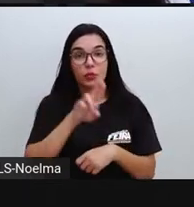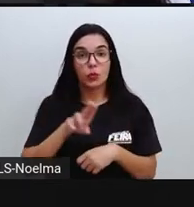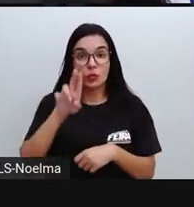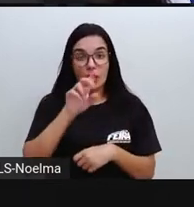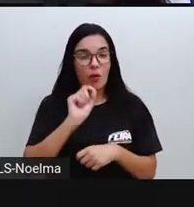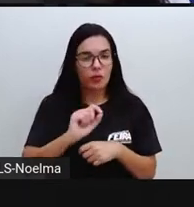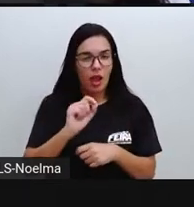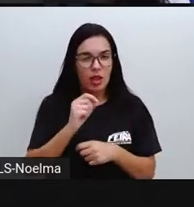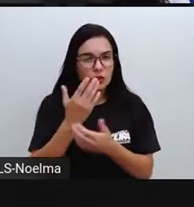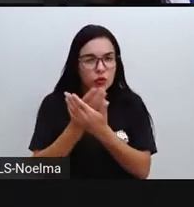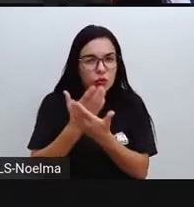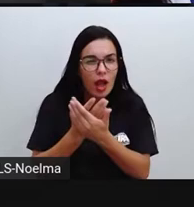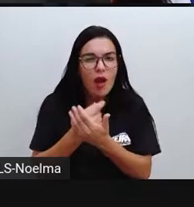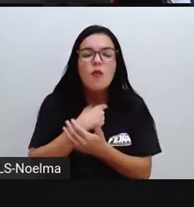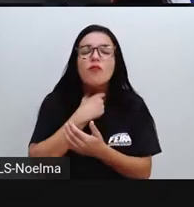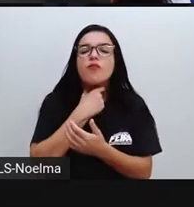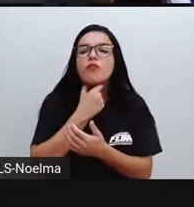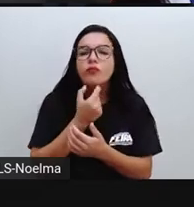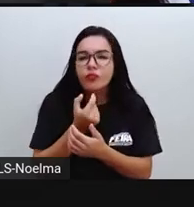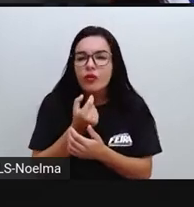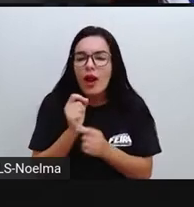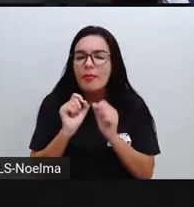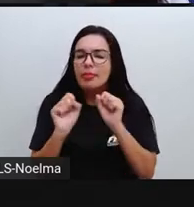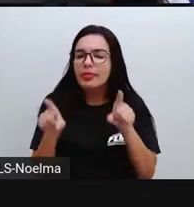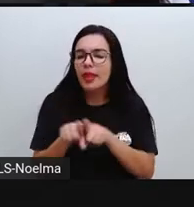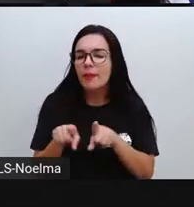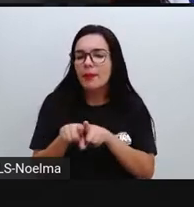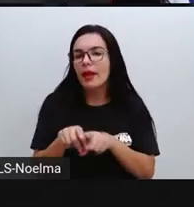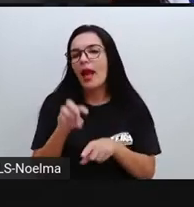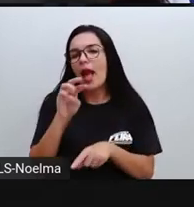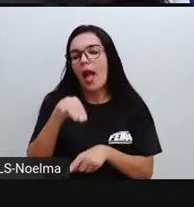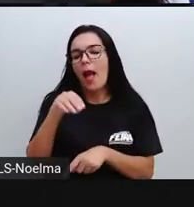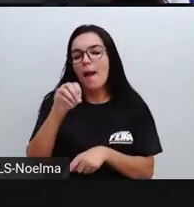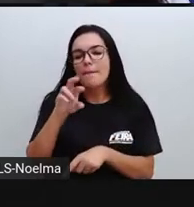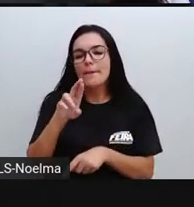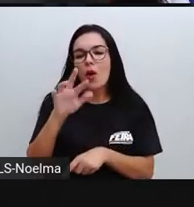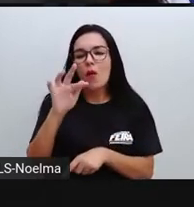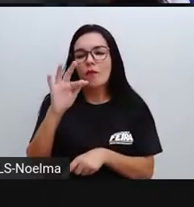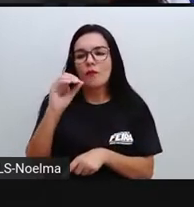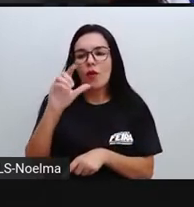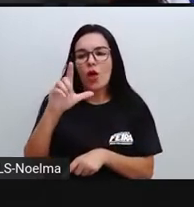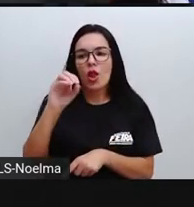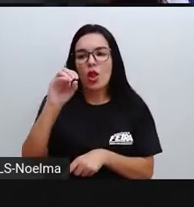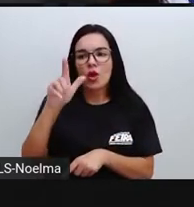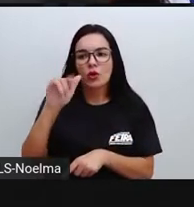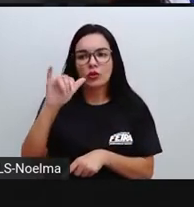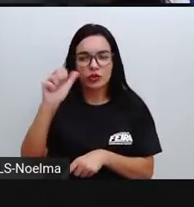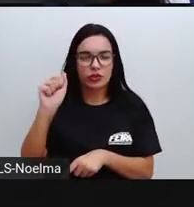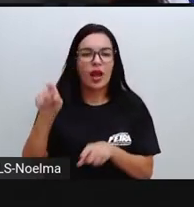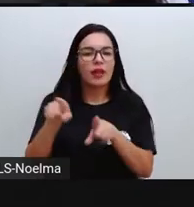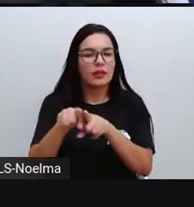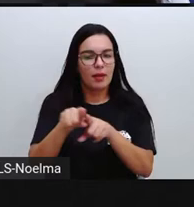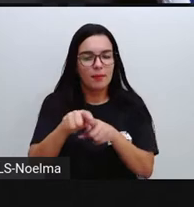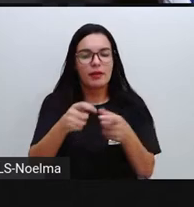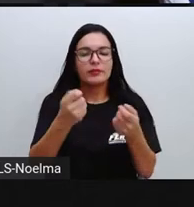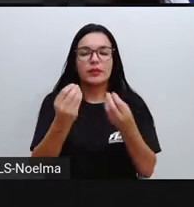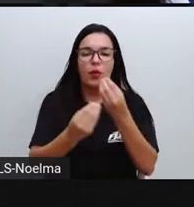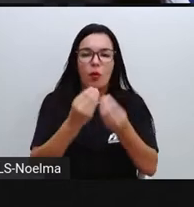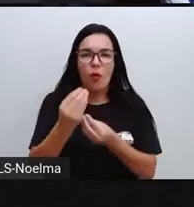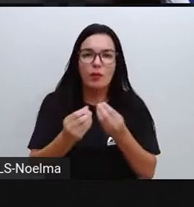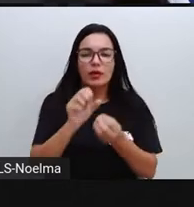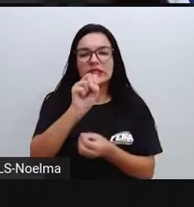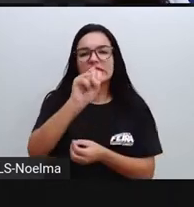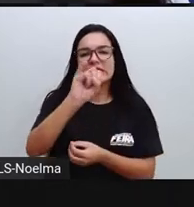estudar o fonema, a gente estudar a morfologia, a composição dessa palavra, e a gente estuda também a sintaxe, né?